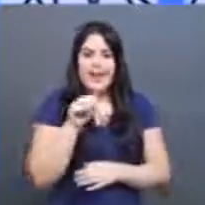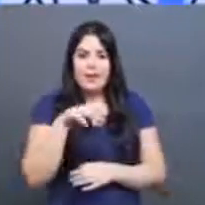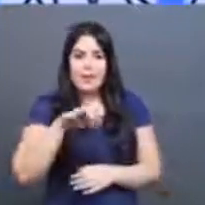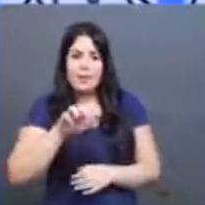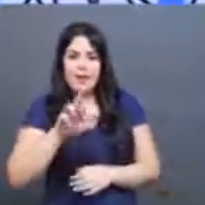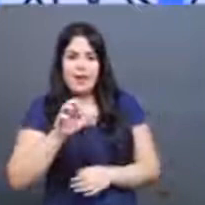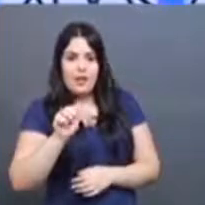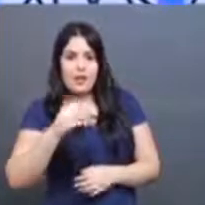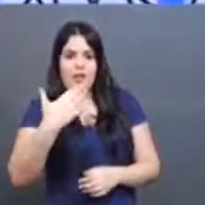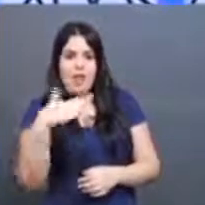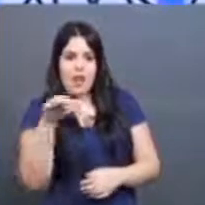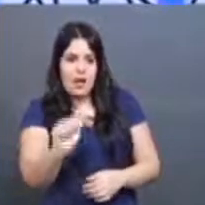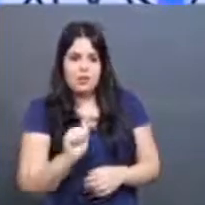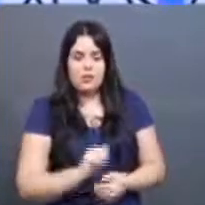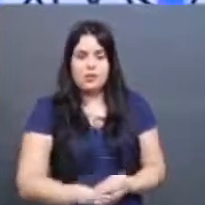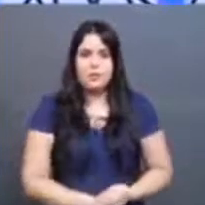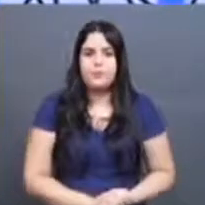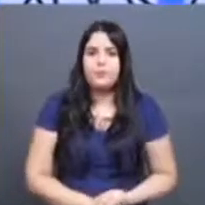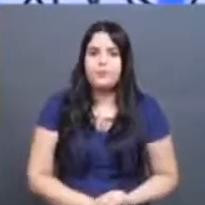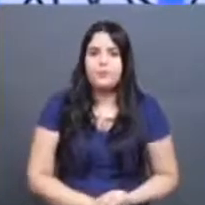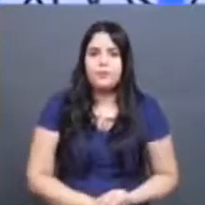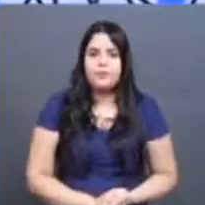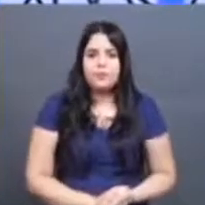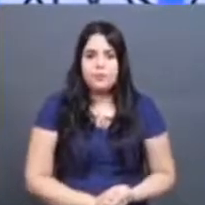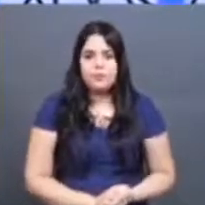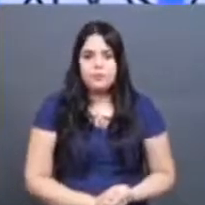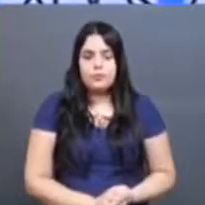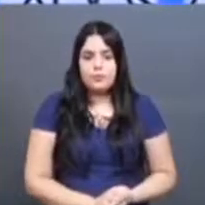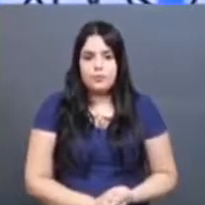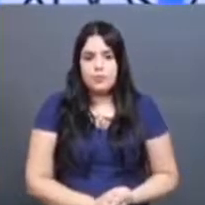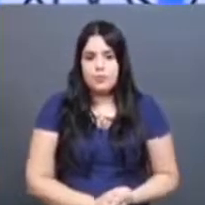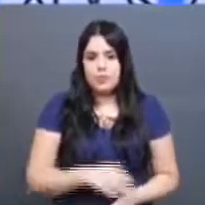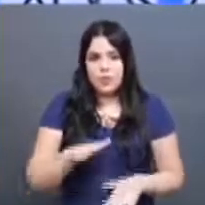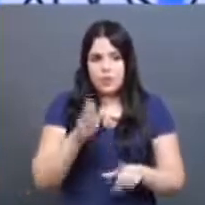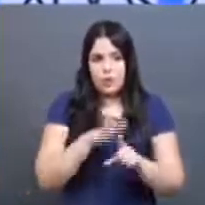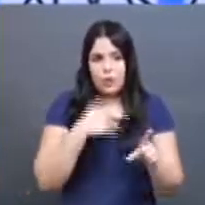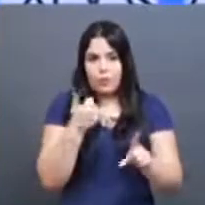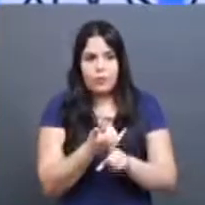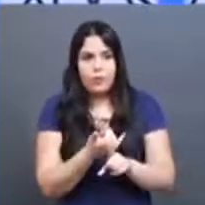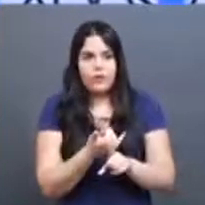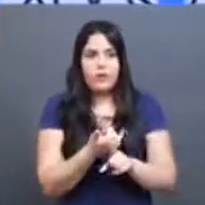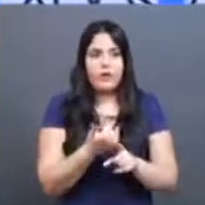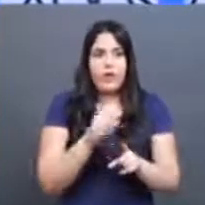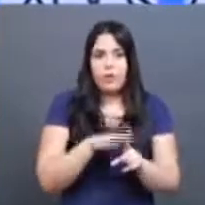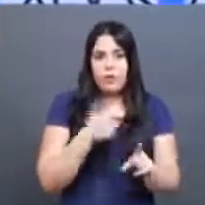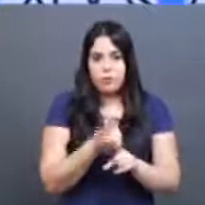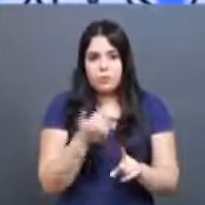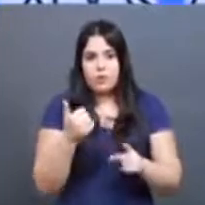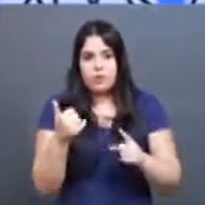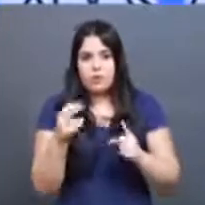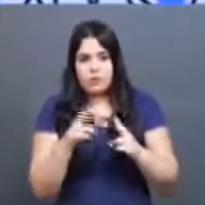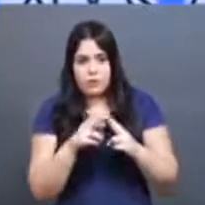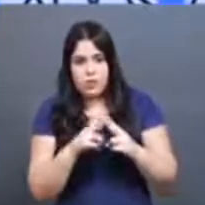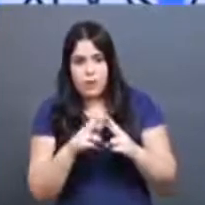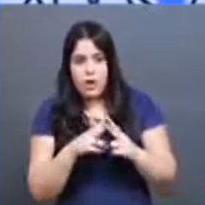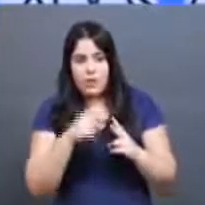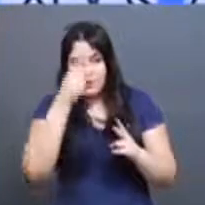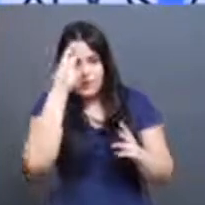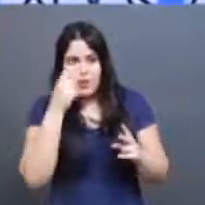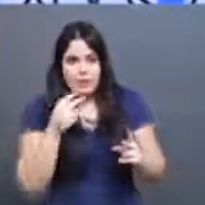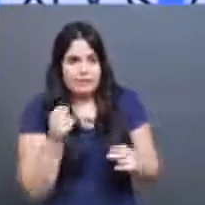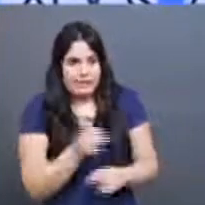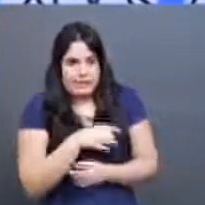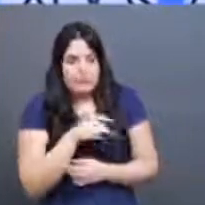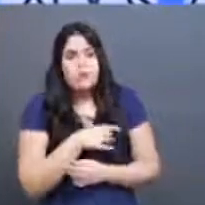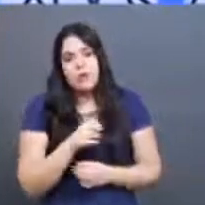vezes o bullying ou o cyberbullying, ele é, na verdade, uma ameaça, né, a vítima, ela vai ser amedrontada, né, então, assim,